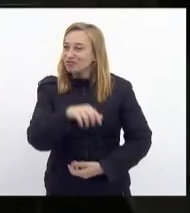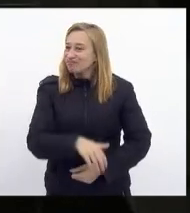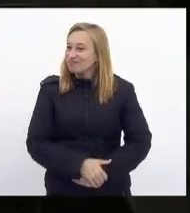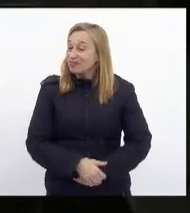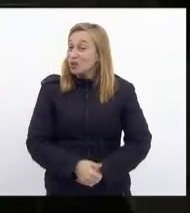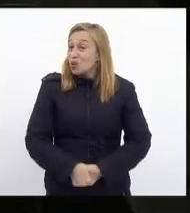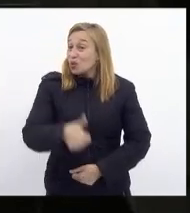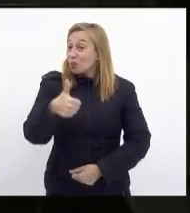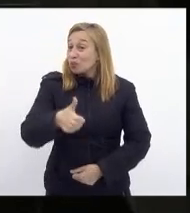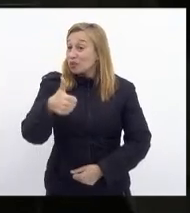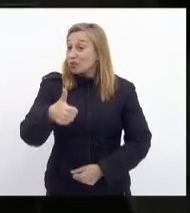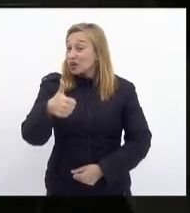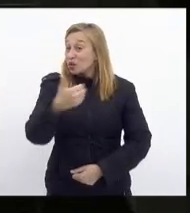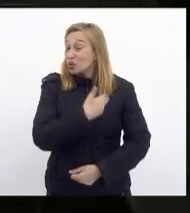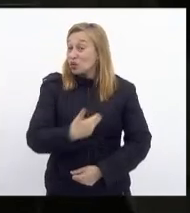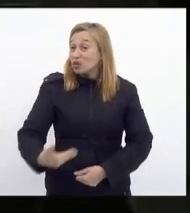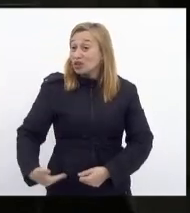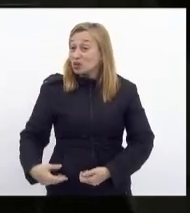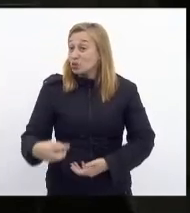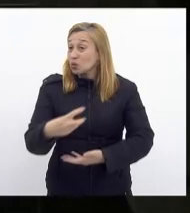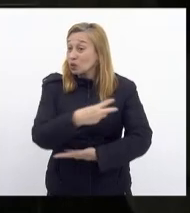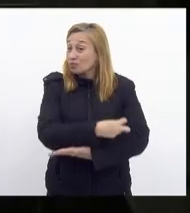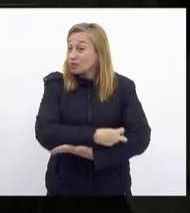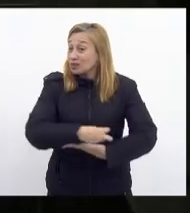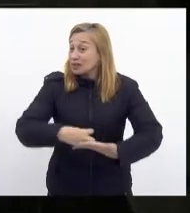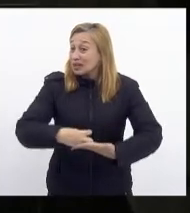primeiro governador caçado no Brasil